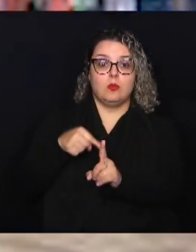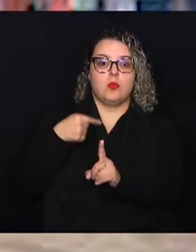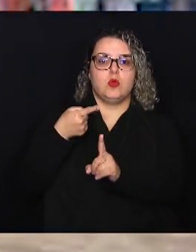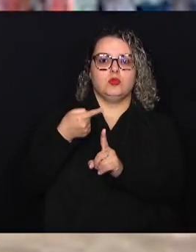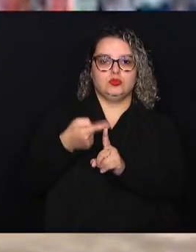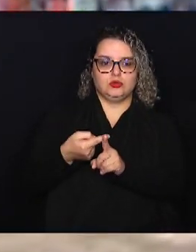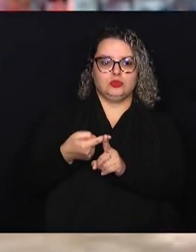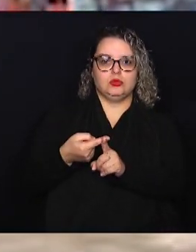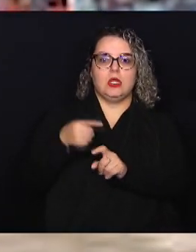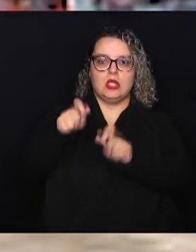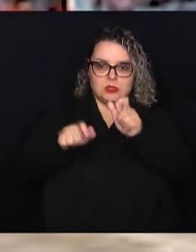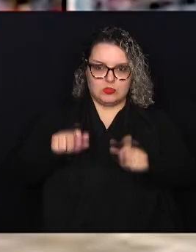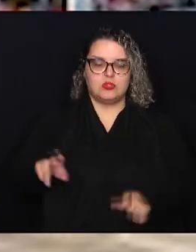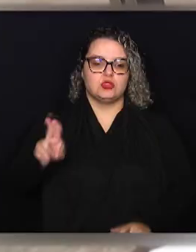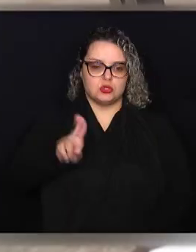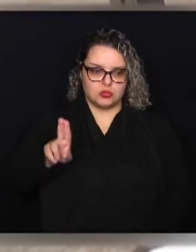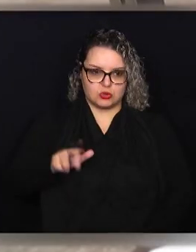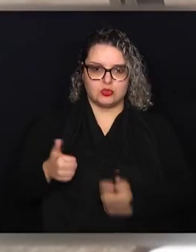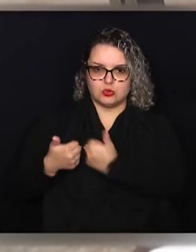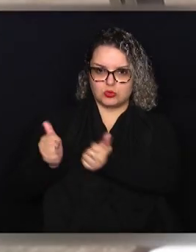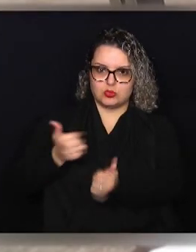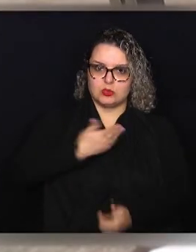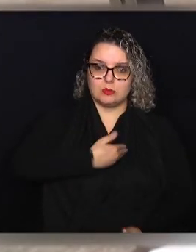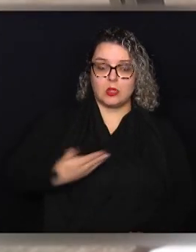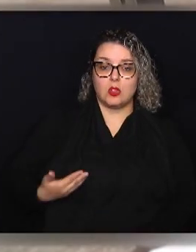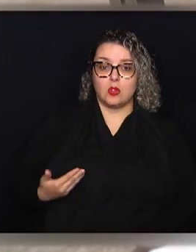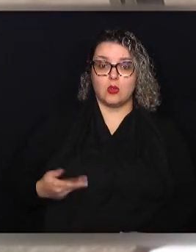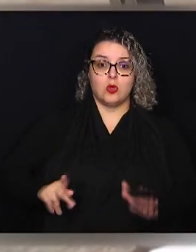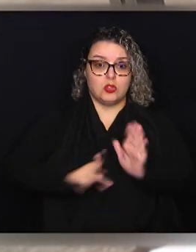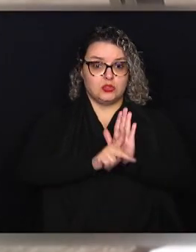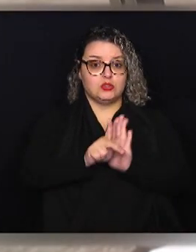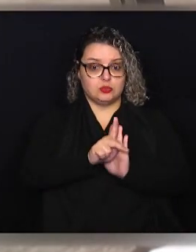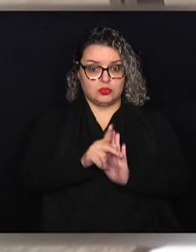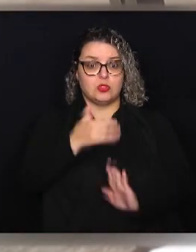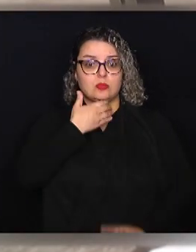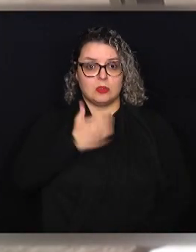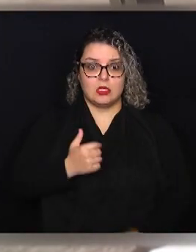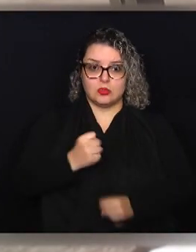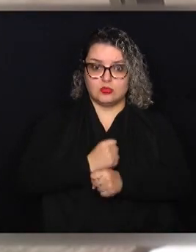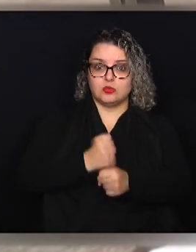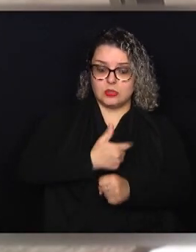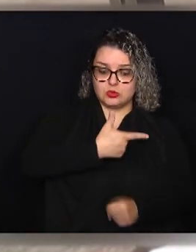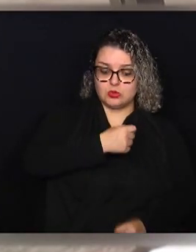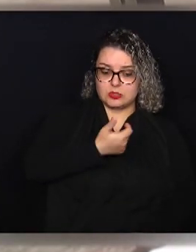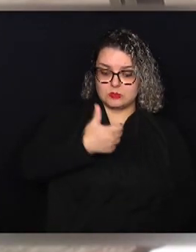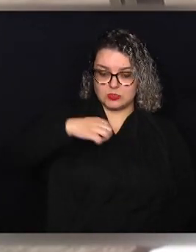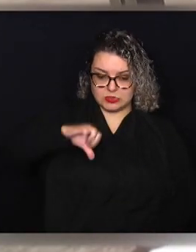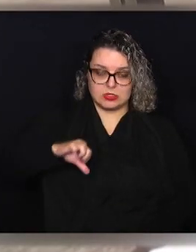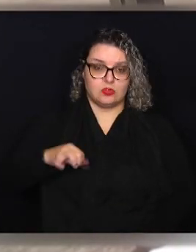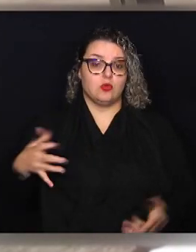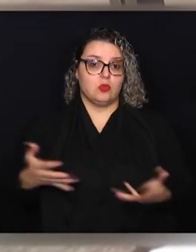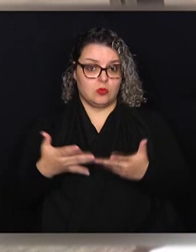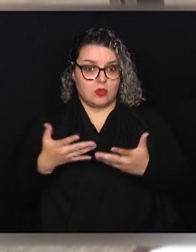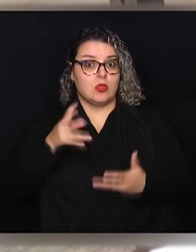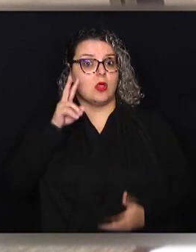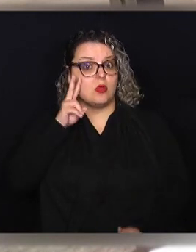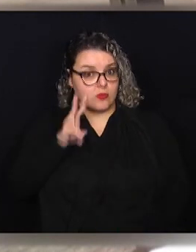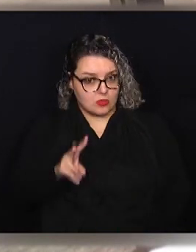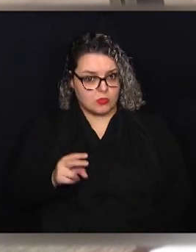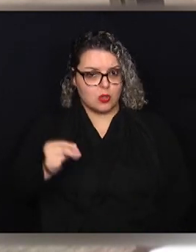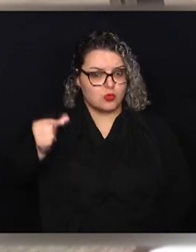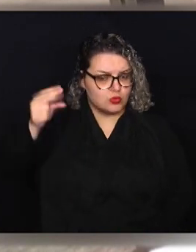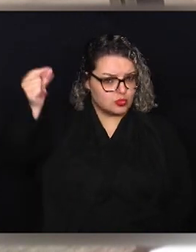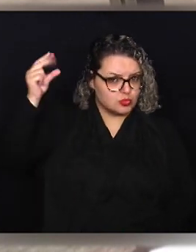o usuário do transporte coletivo. Esse projeto do Carmo, é de 2019, a iniciativa dele, para você ver que a iniciativa dele veio de